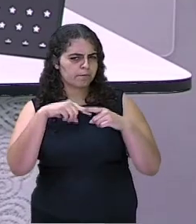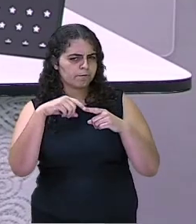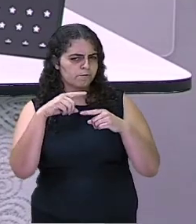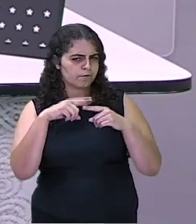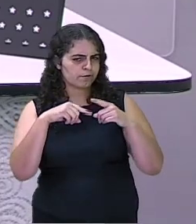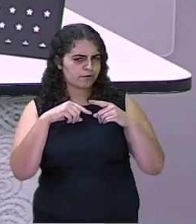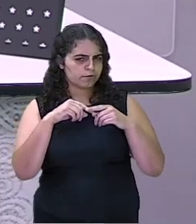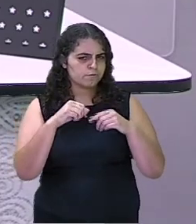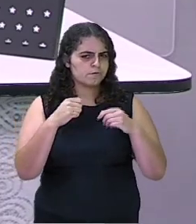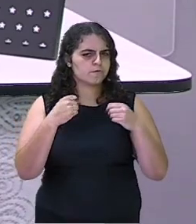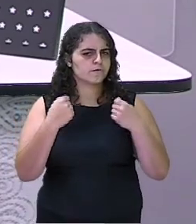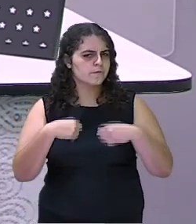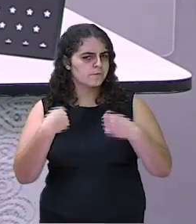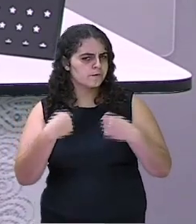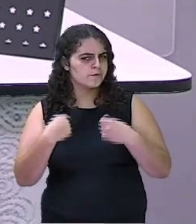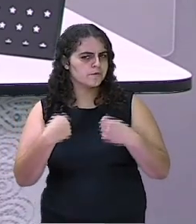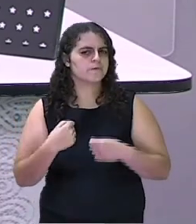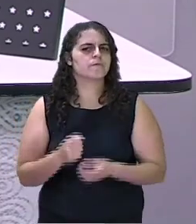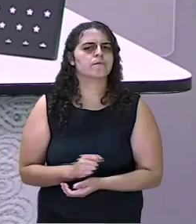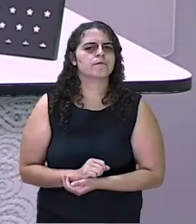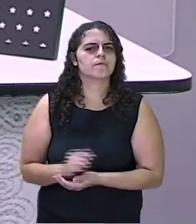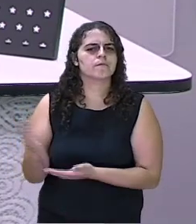Materiais necessários.